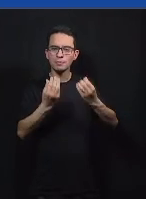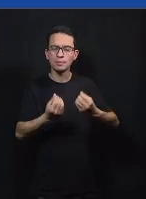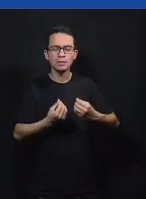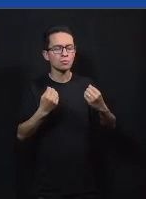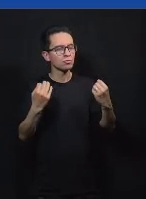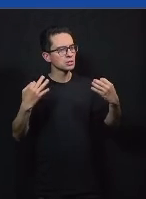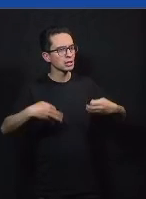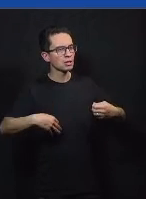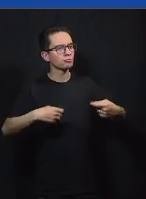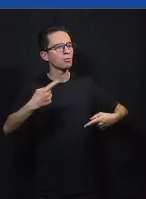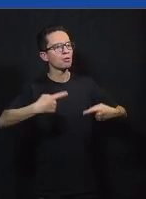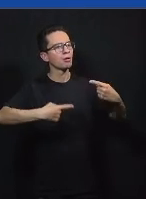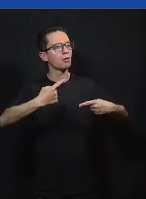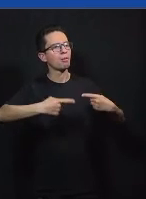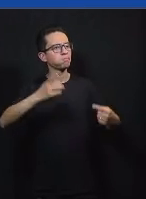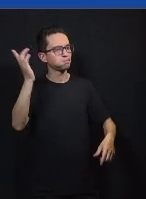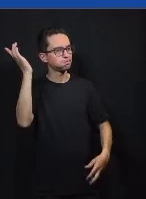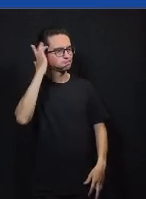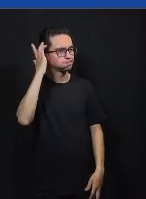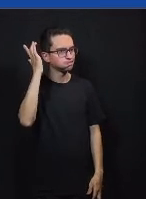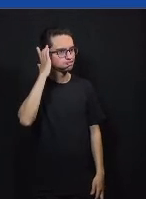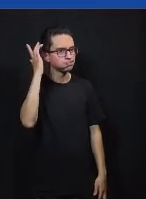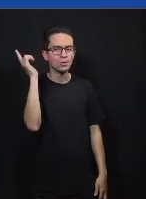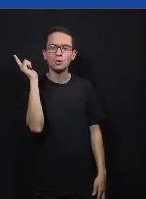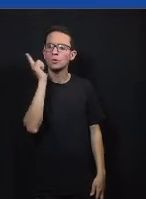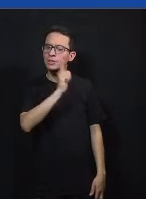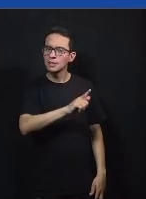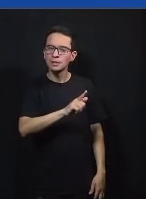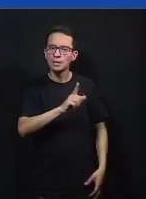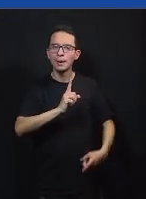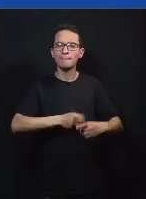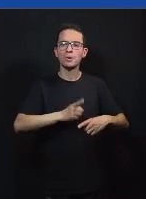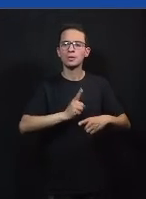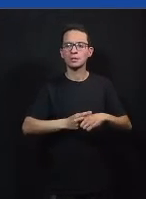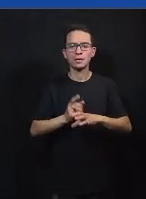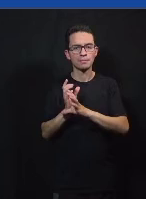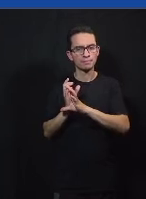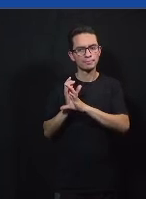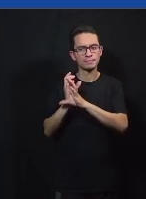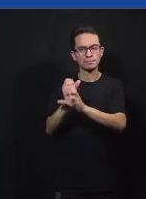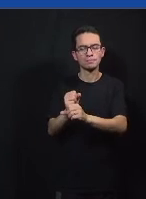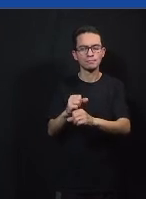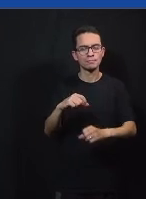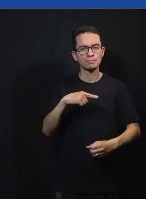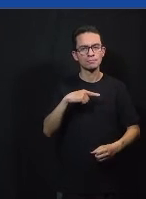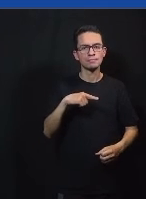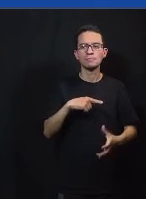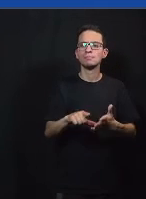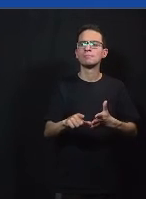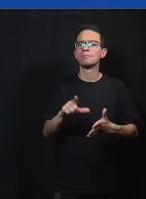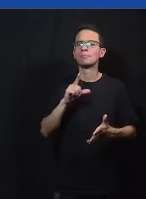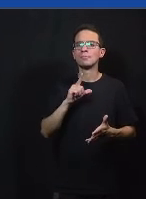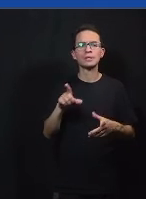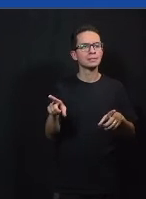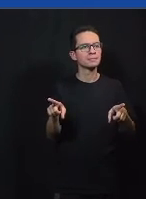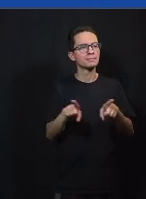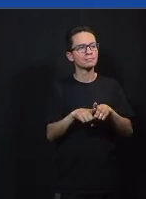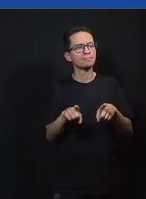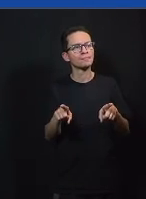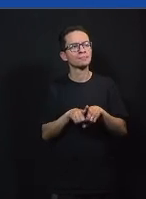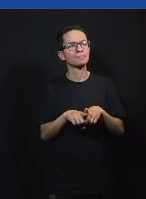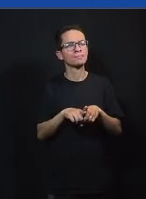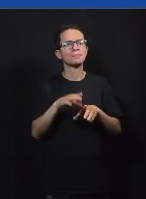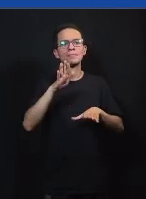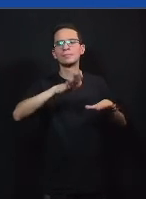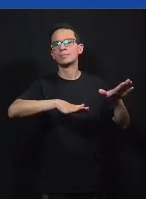mais maduro ele enxerga na comunidade com um papel mais proeminente do que ele tinha antes e uma comunidade mais ampla porque muitas vezes